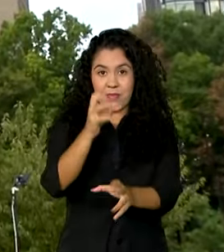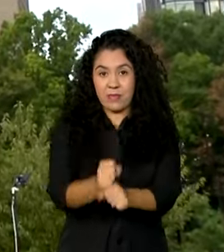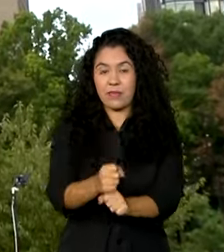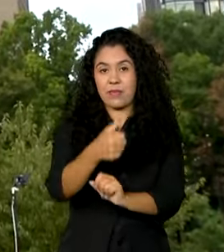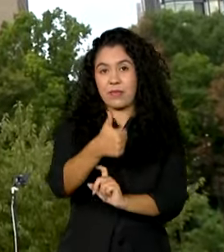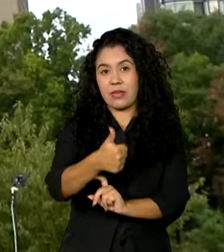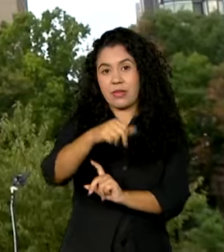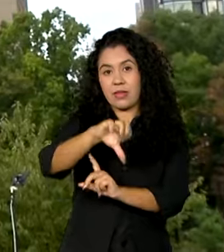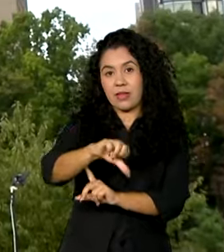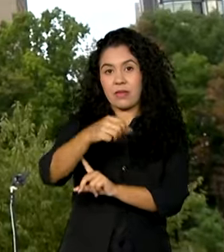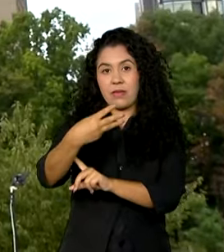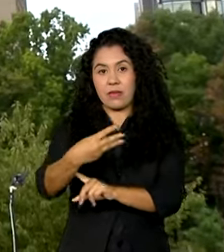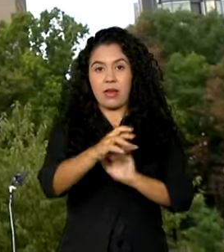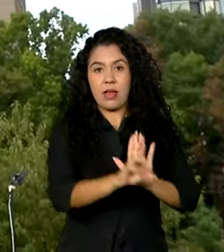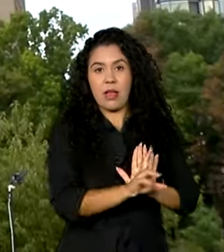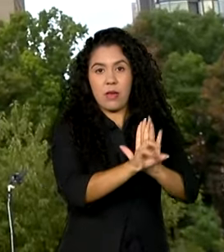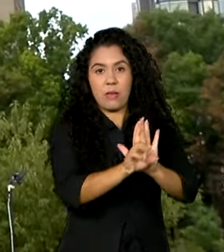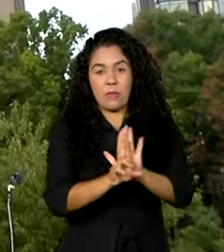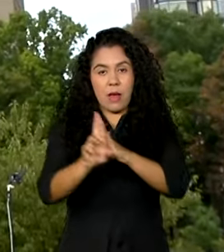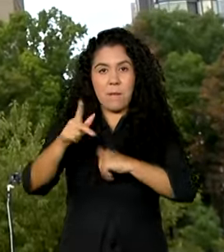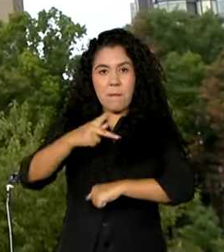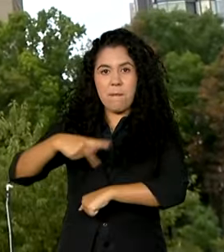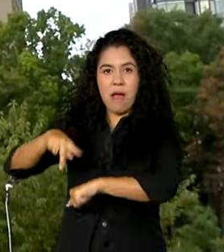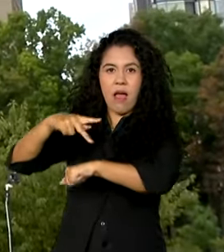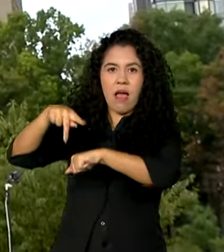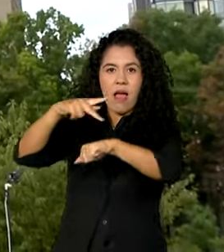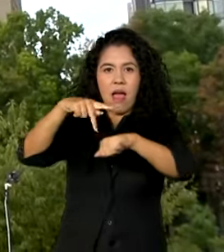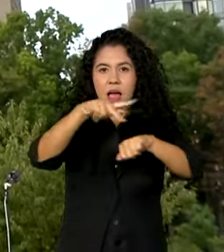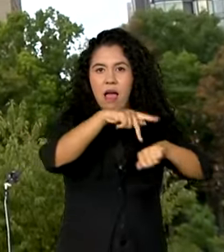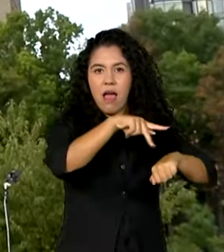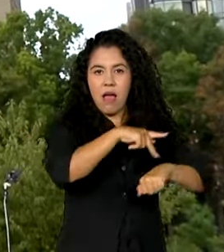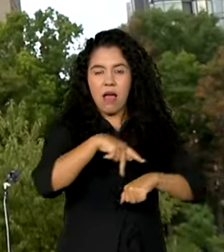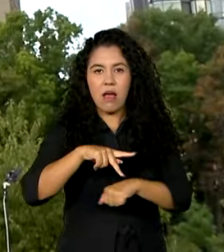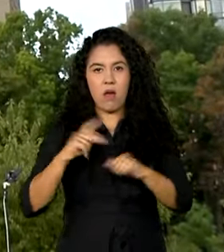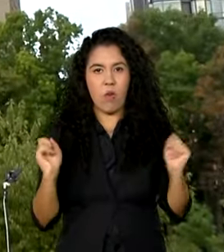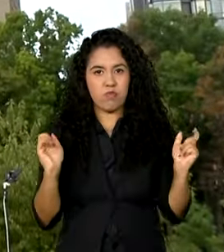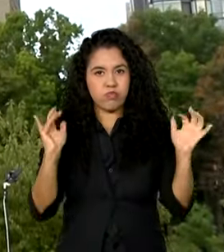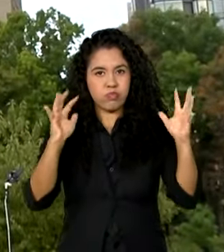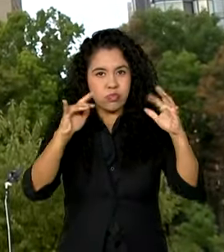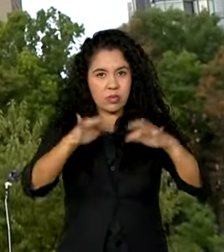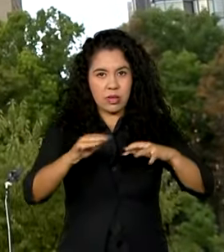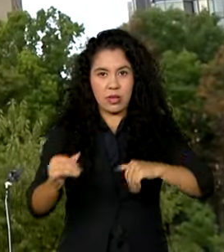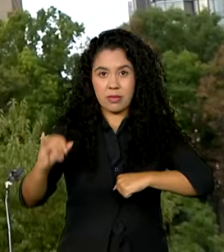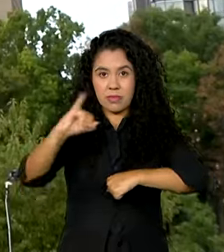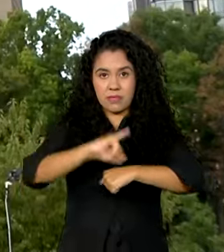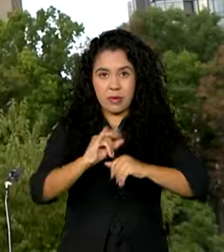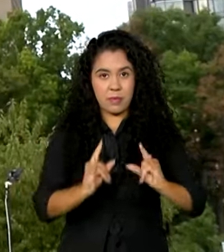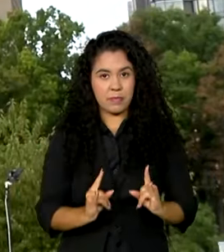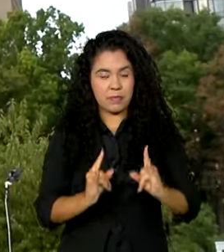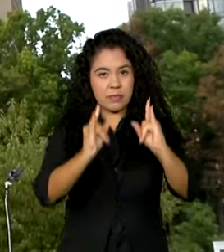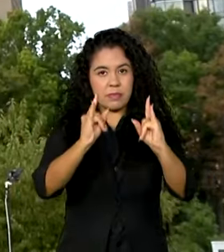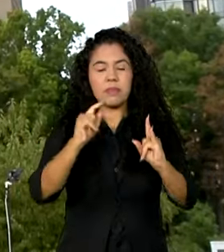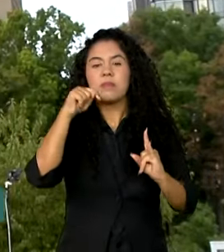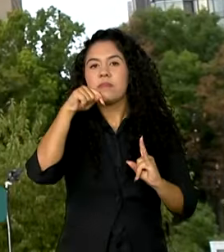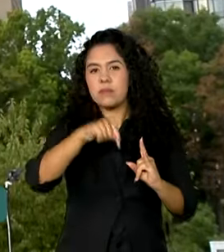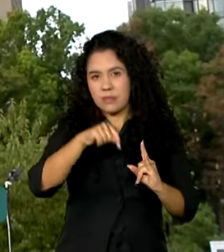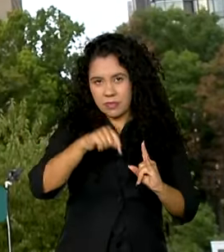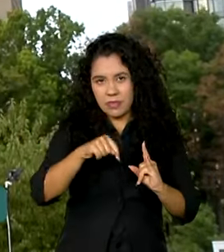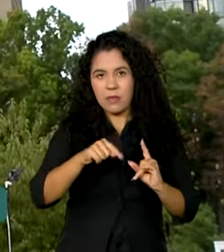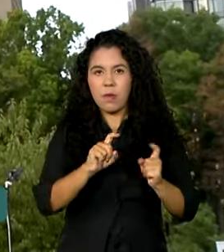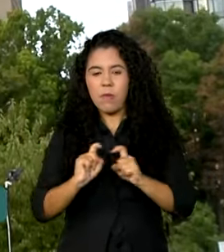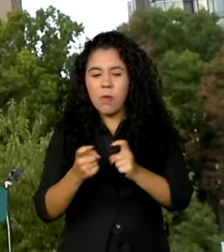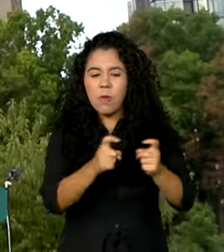193 representantes de diversos países se reúnem aqui na sede da ONU pra discutir os principais